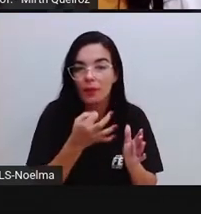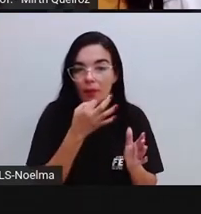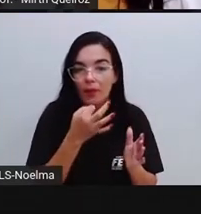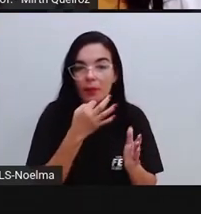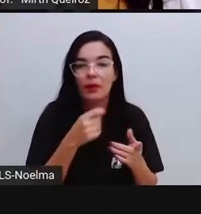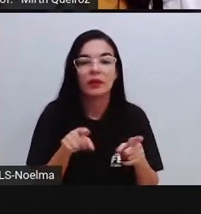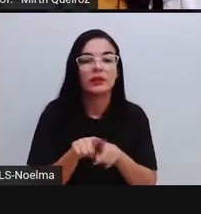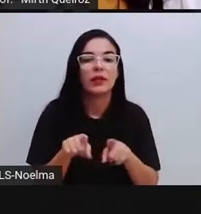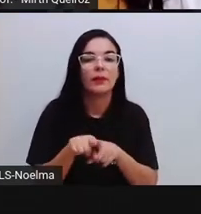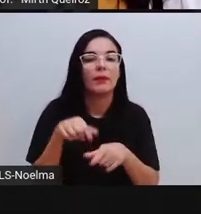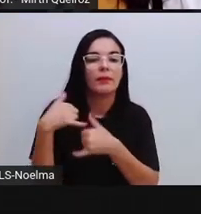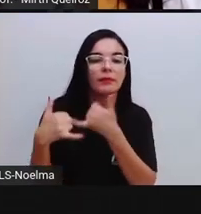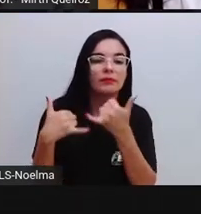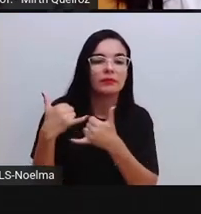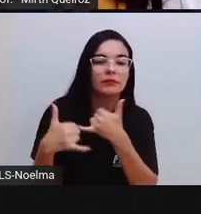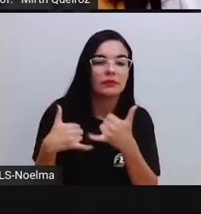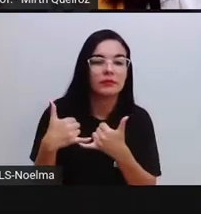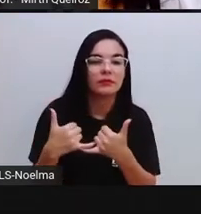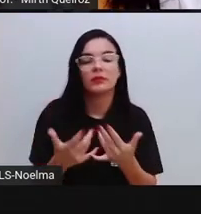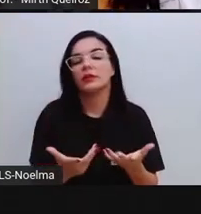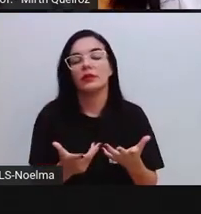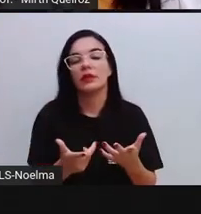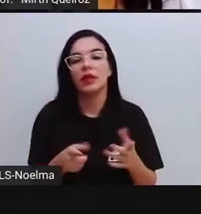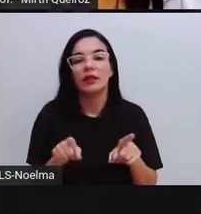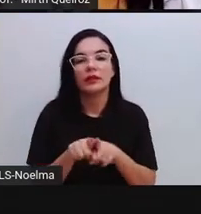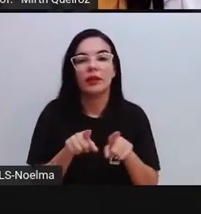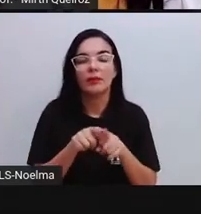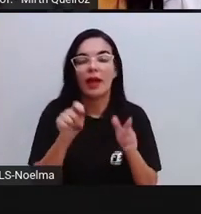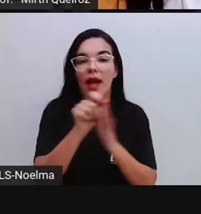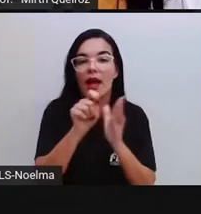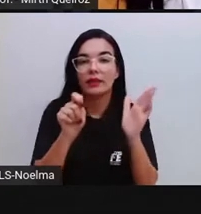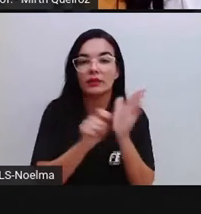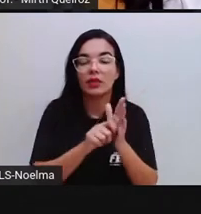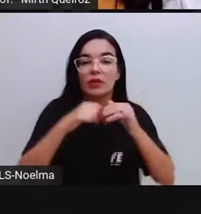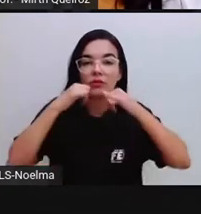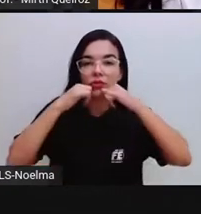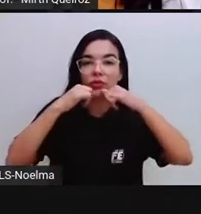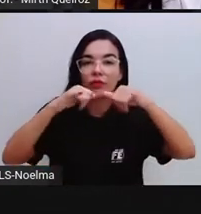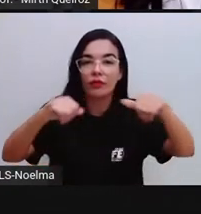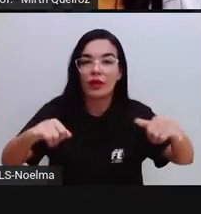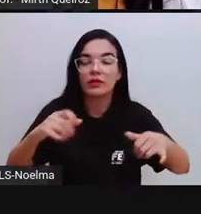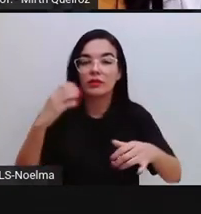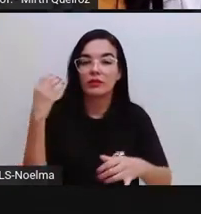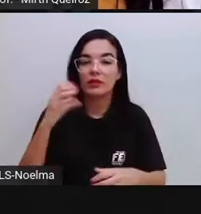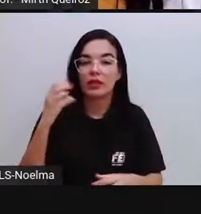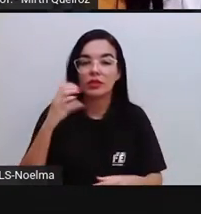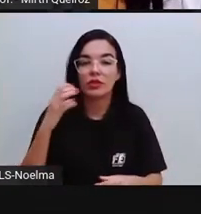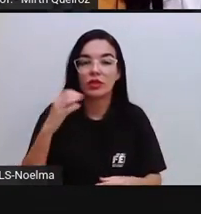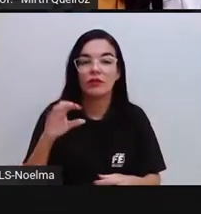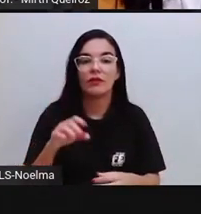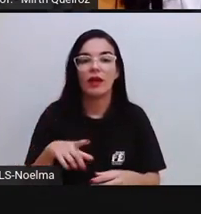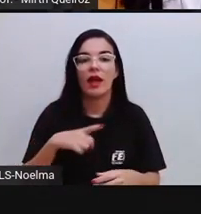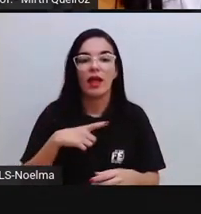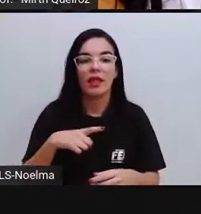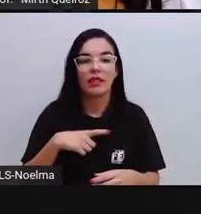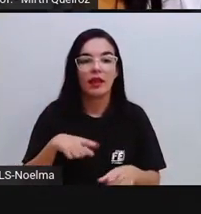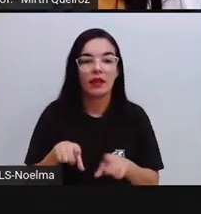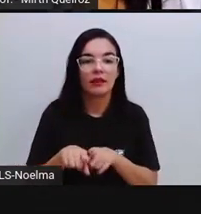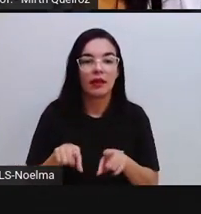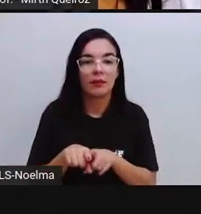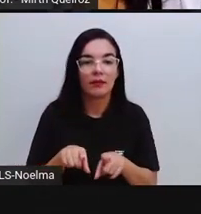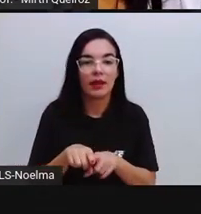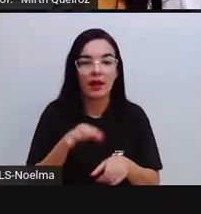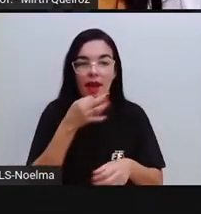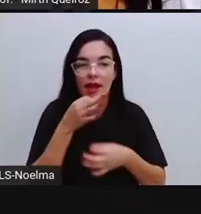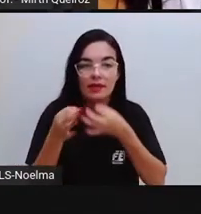lazer lá, de... Artigo de divulgação científica. Nós temos resenha crítica. O horóscopo também,